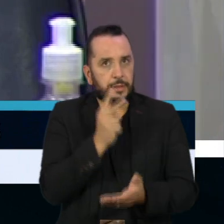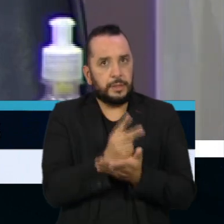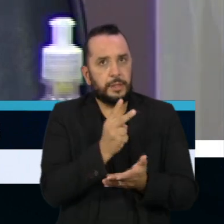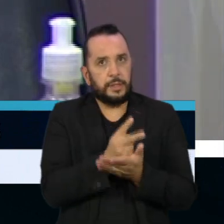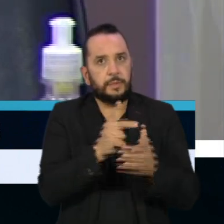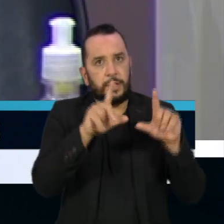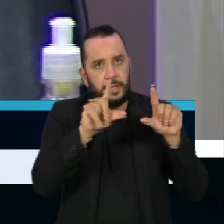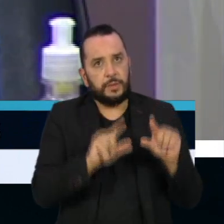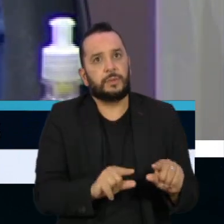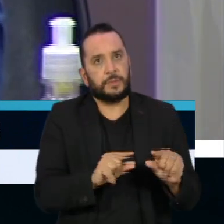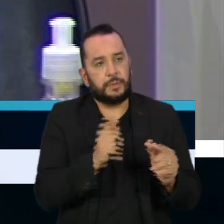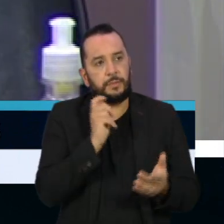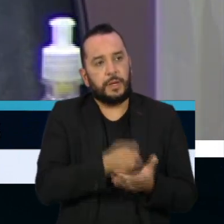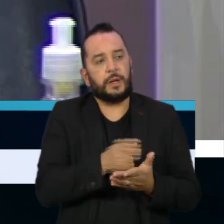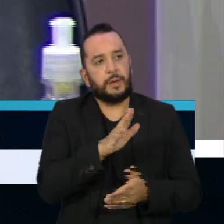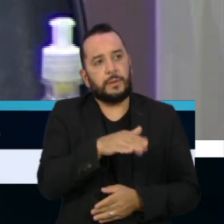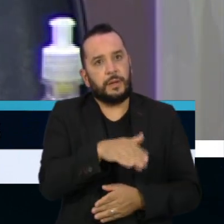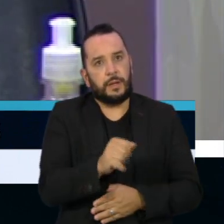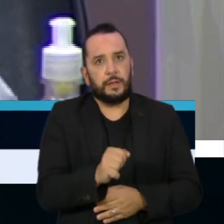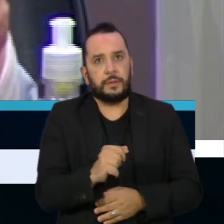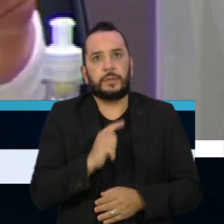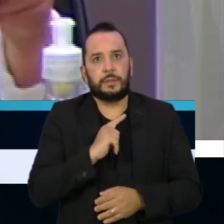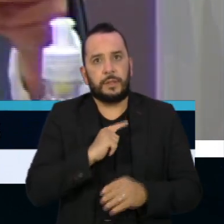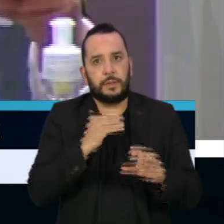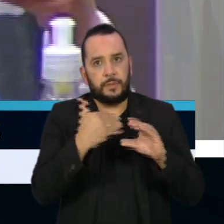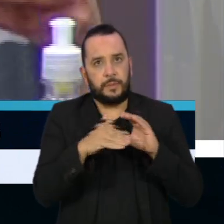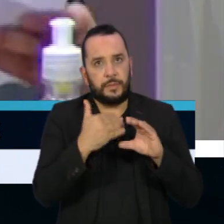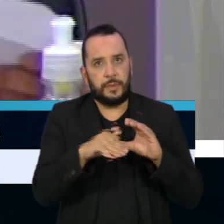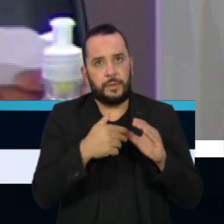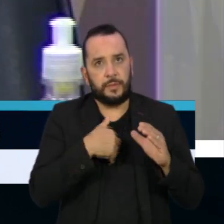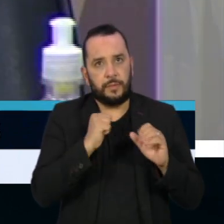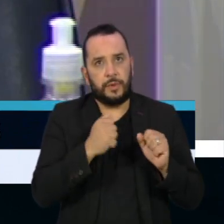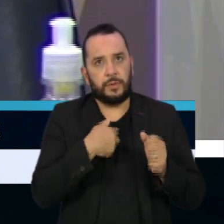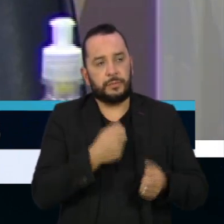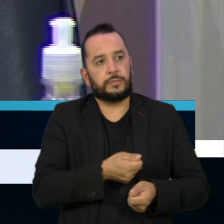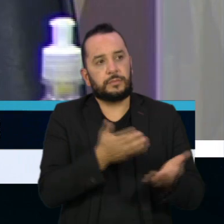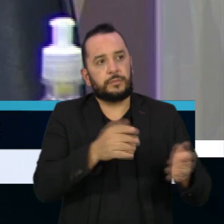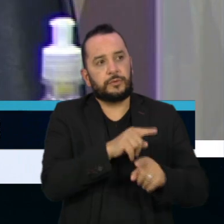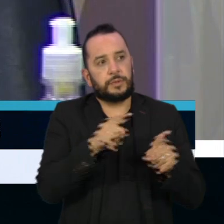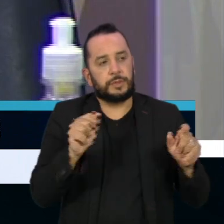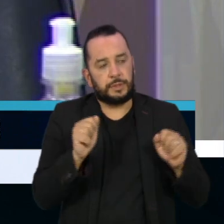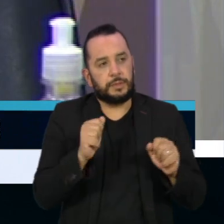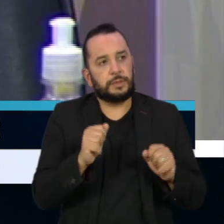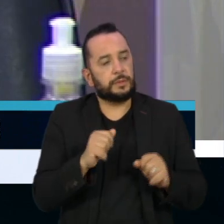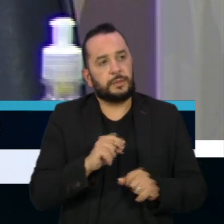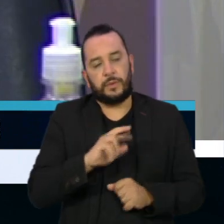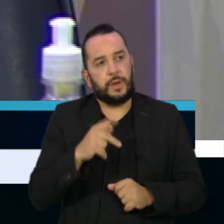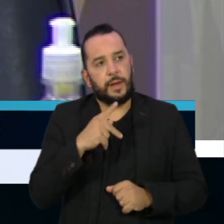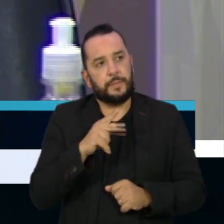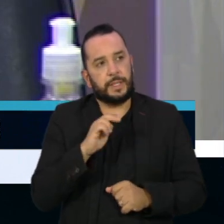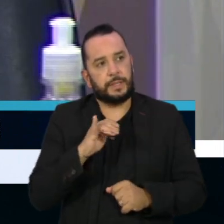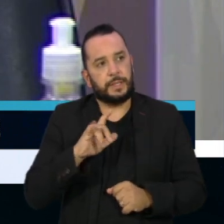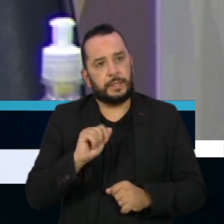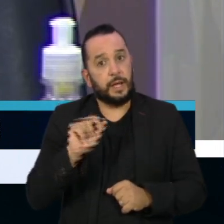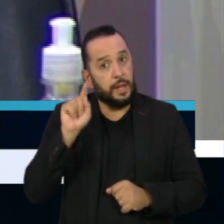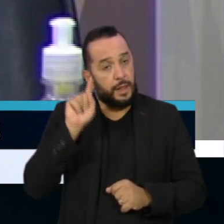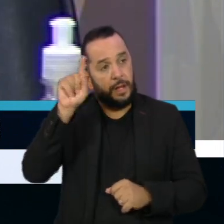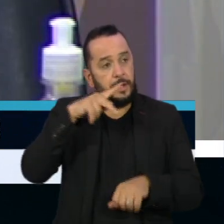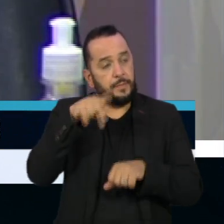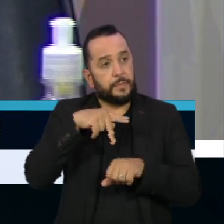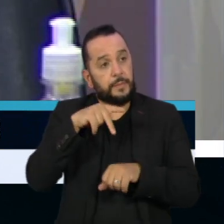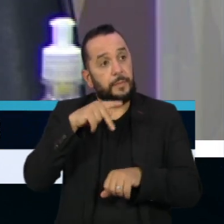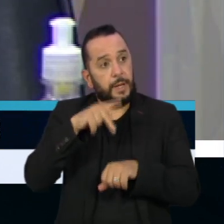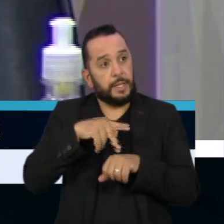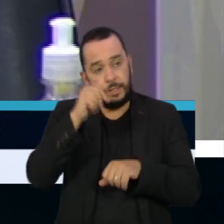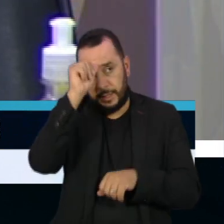reduzir esse custo. Está aqui os e-mails, eu posso compartilhar com todos vocês. Não é a Precisa quem precifica, é a Barat. E eles